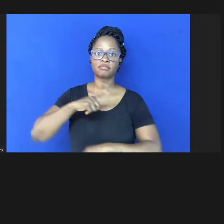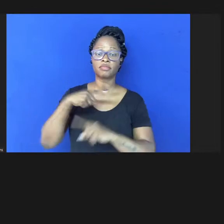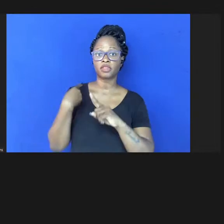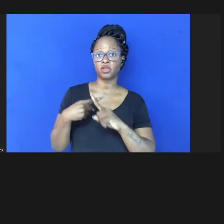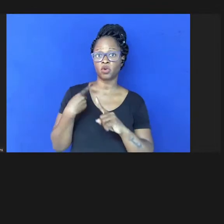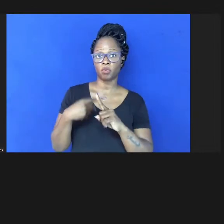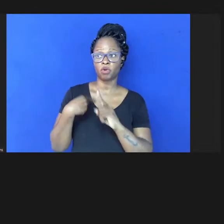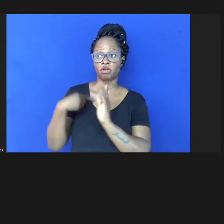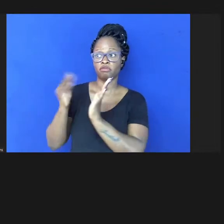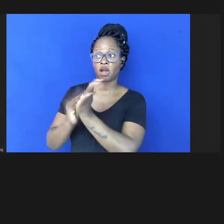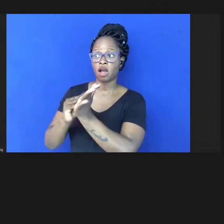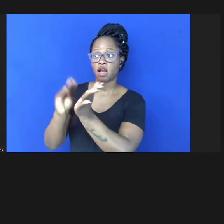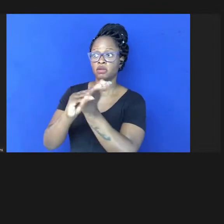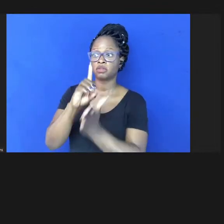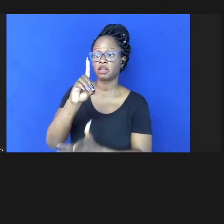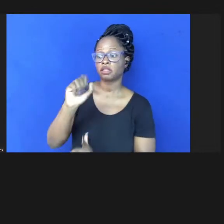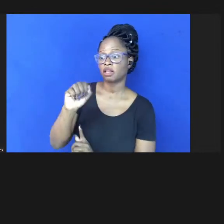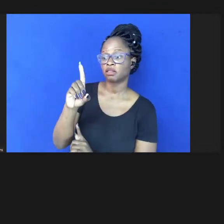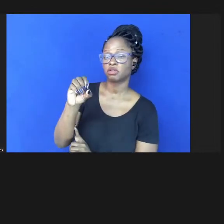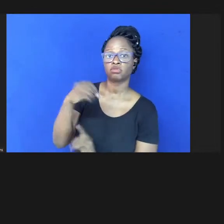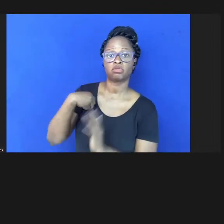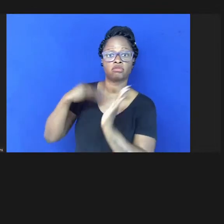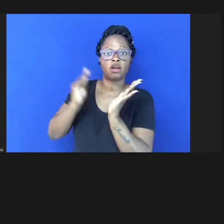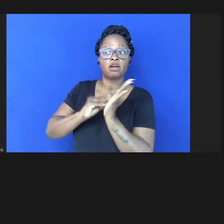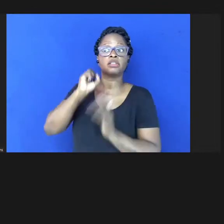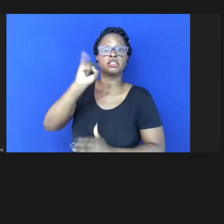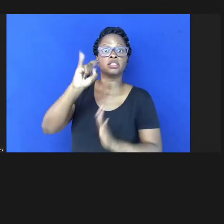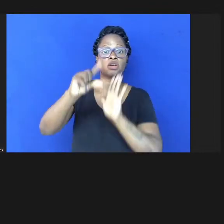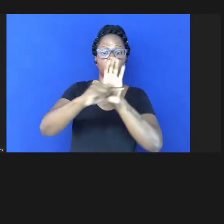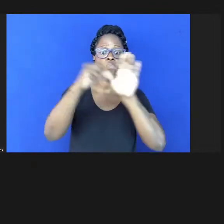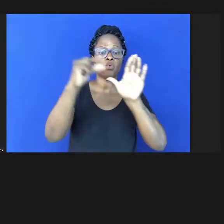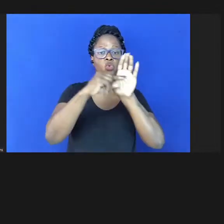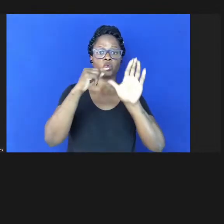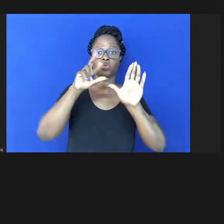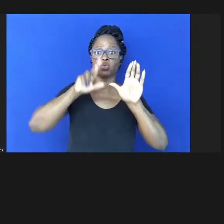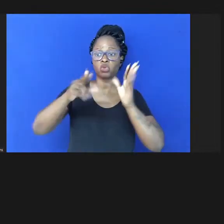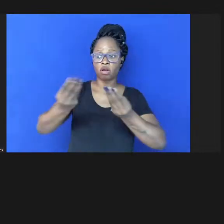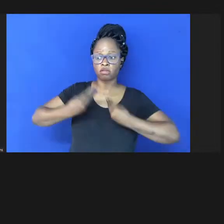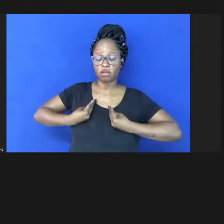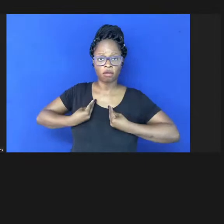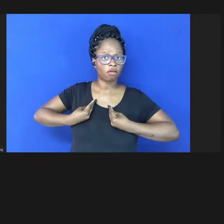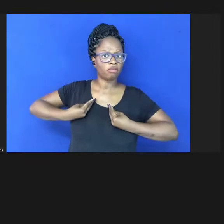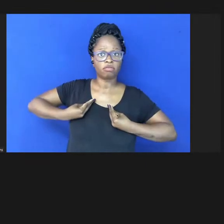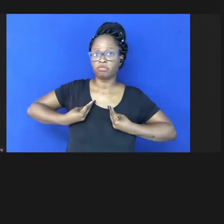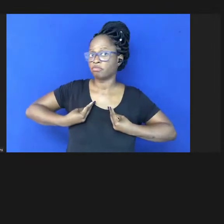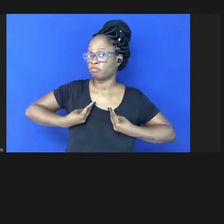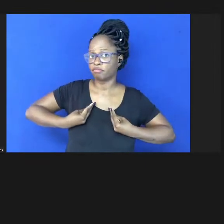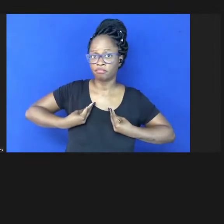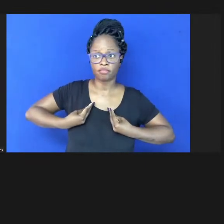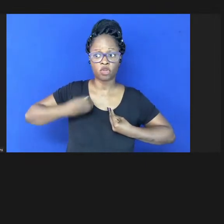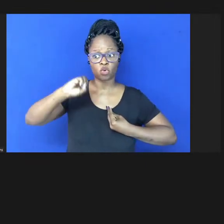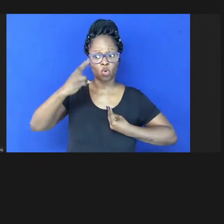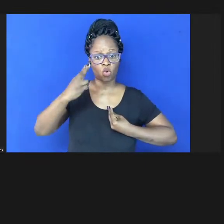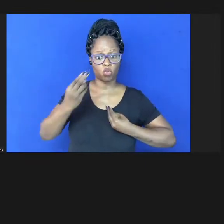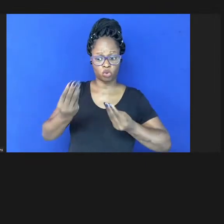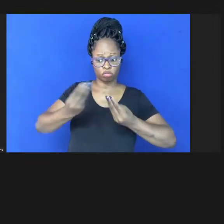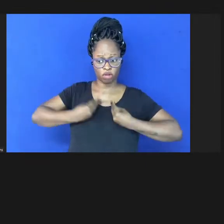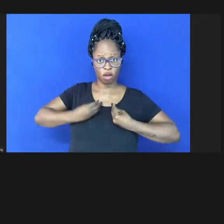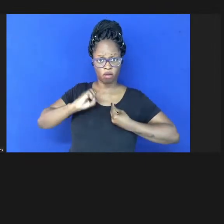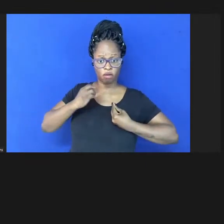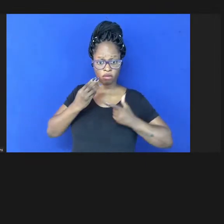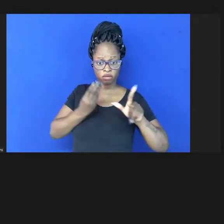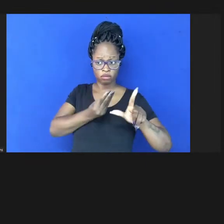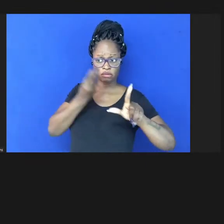faltando dados se os autores não fornecerem esses elementos essenciais dados e